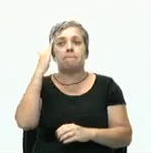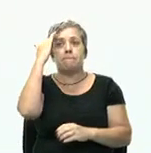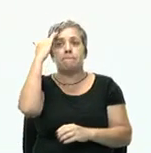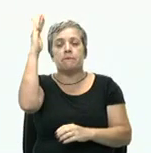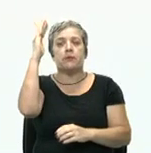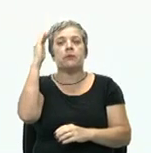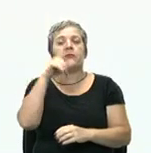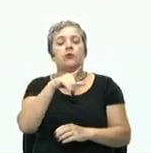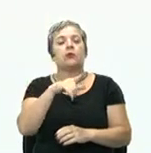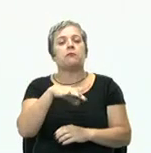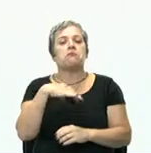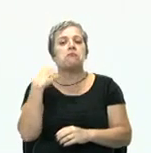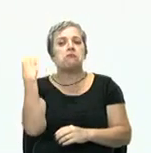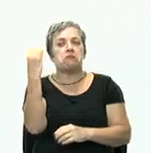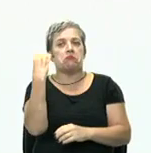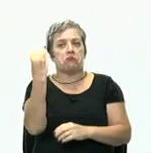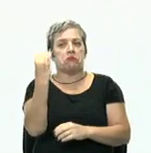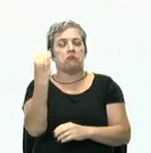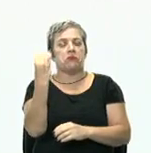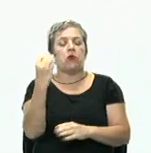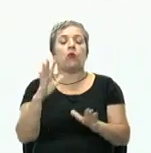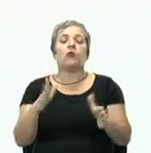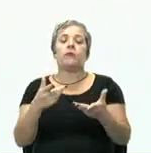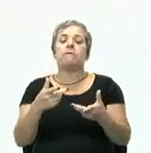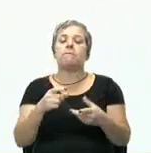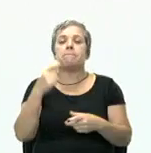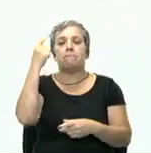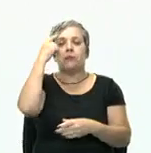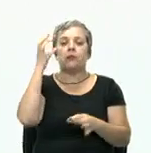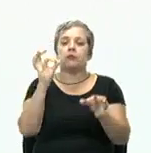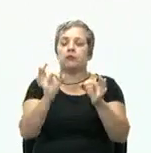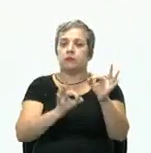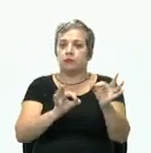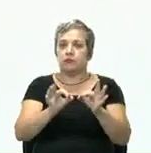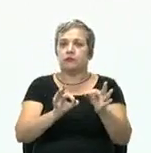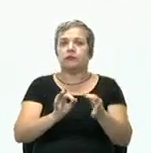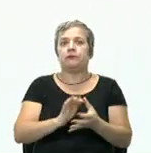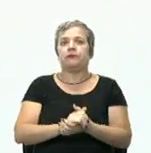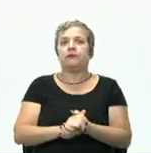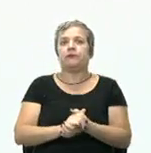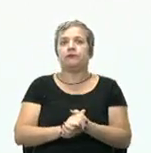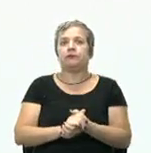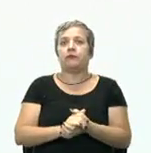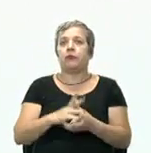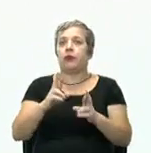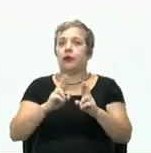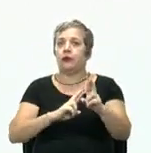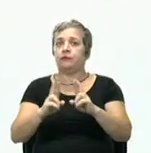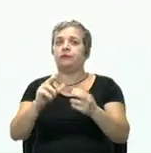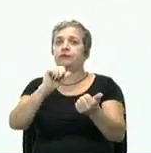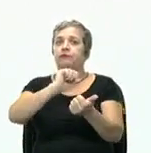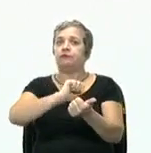que são fundamentais quando nós pensamos no planejamento? Está relacionada com a adequação da